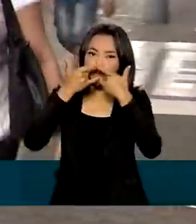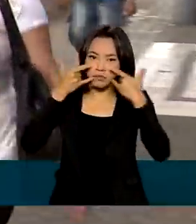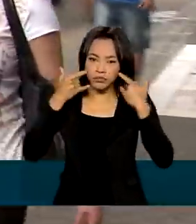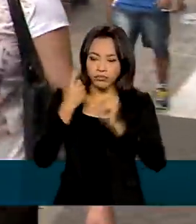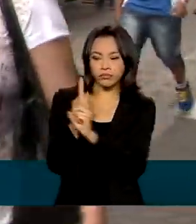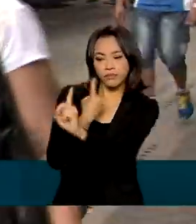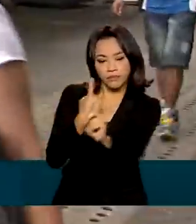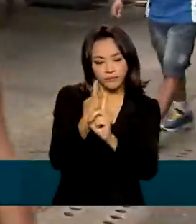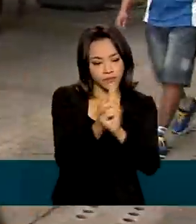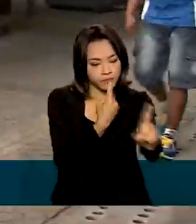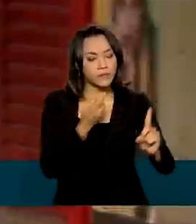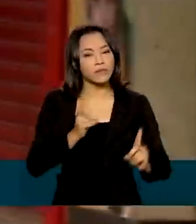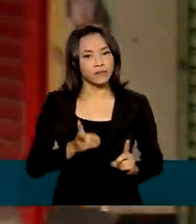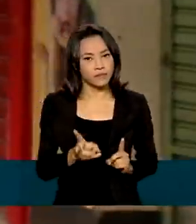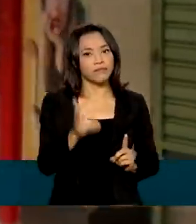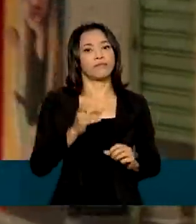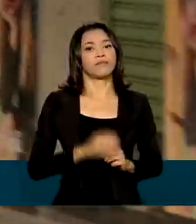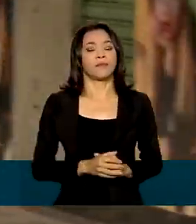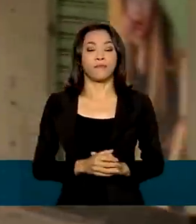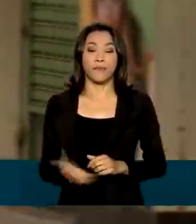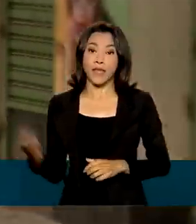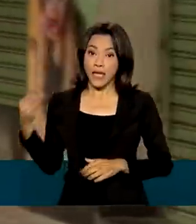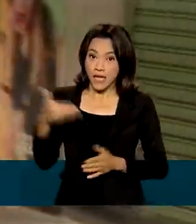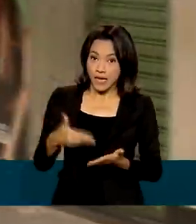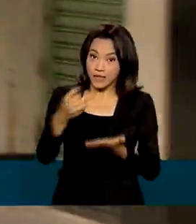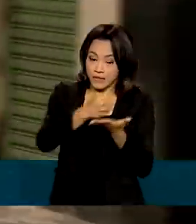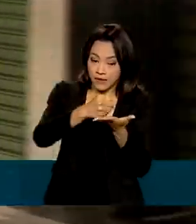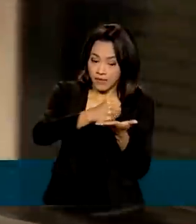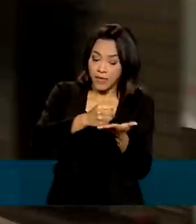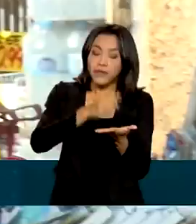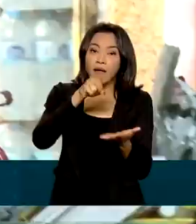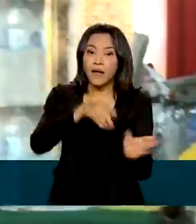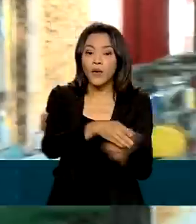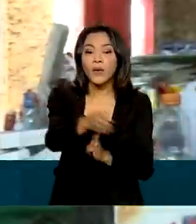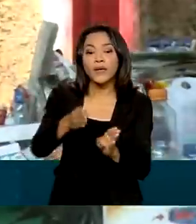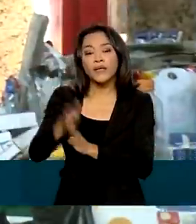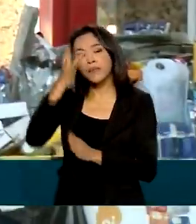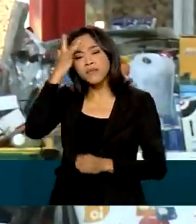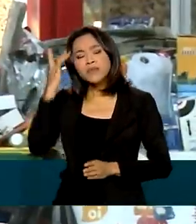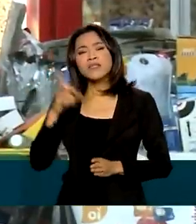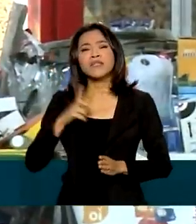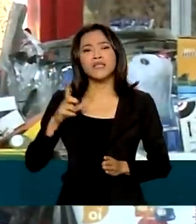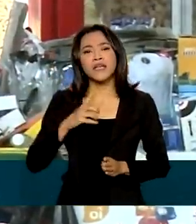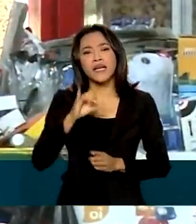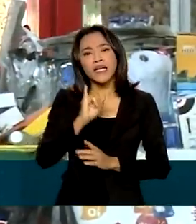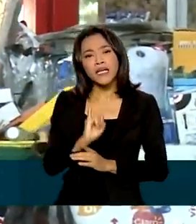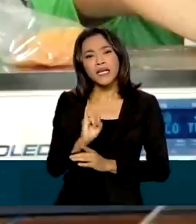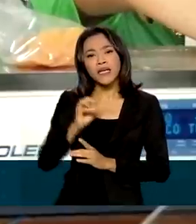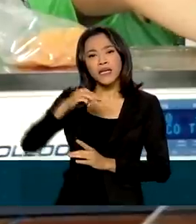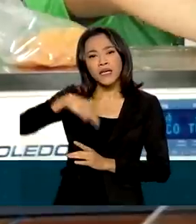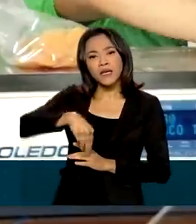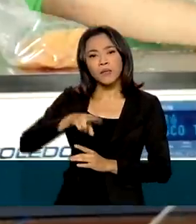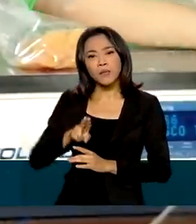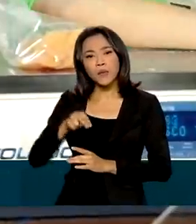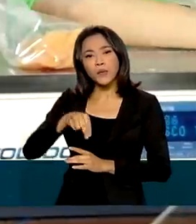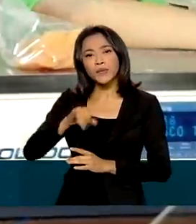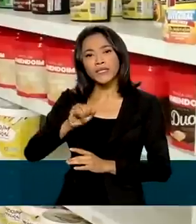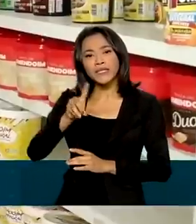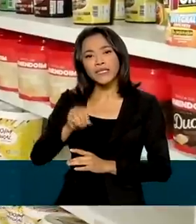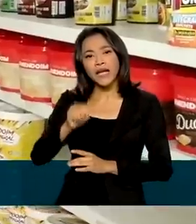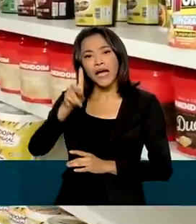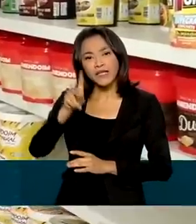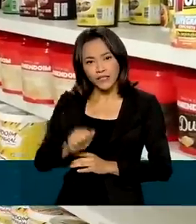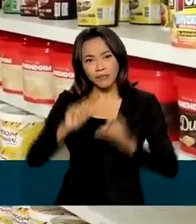máscaras, devem continuar. O remédio é indicado para pessoas com baixa imunidade e que não tenham uma resposta